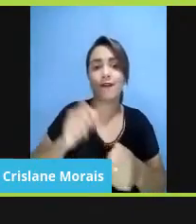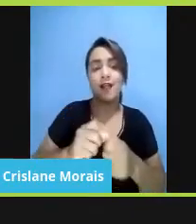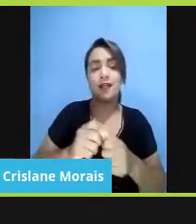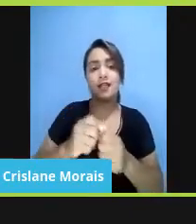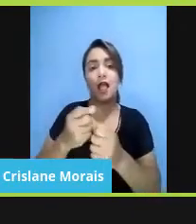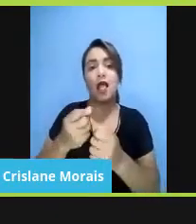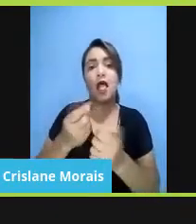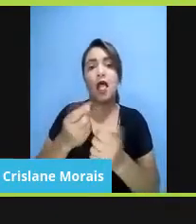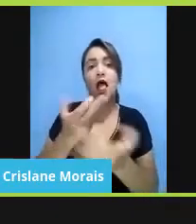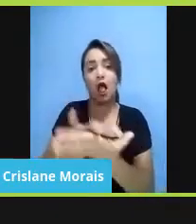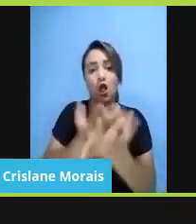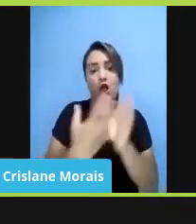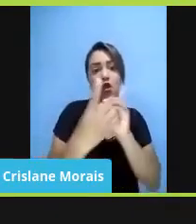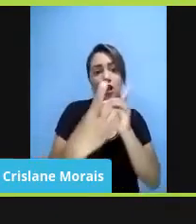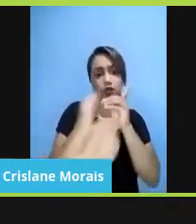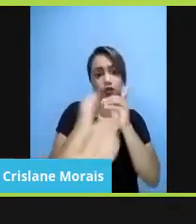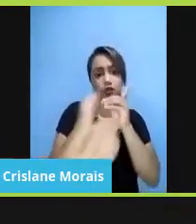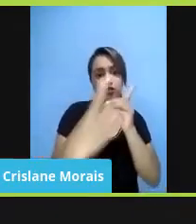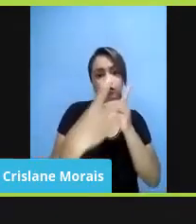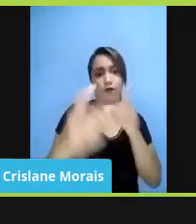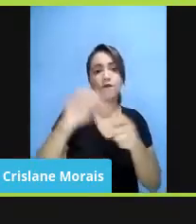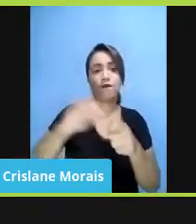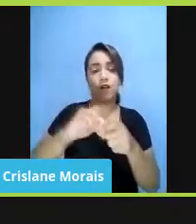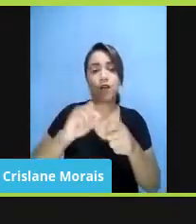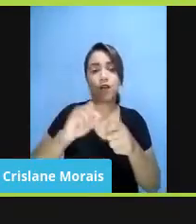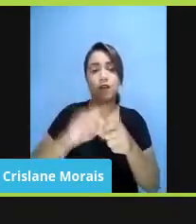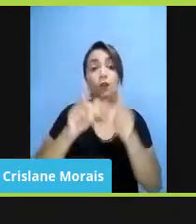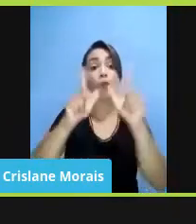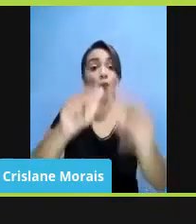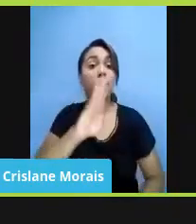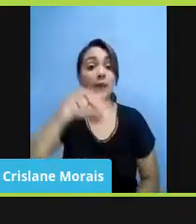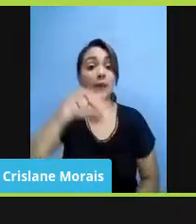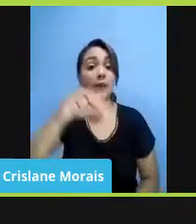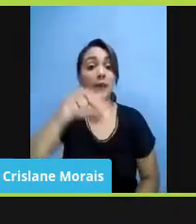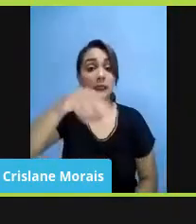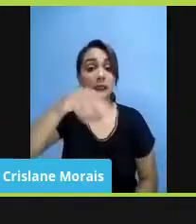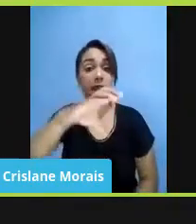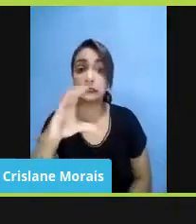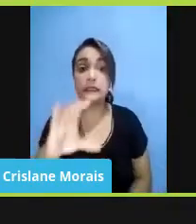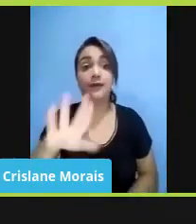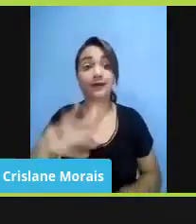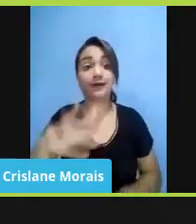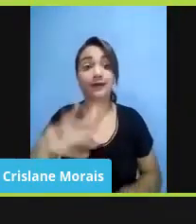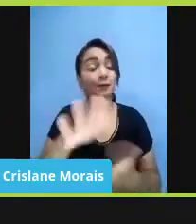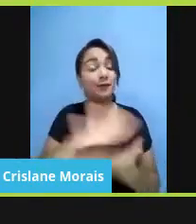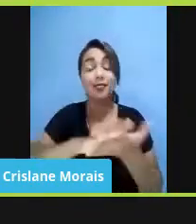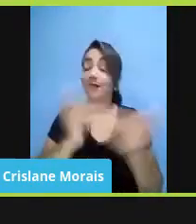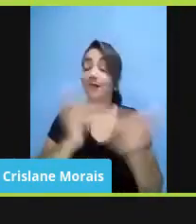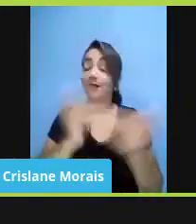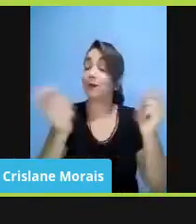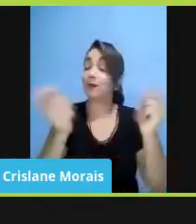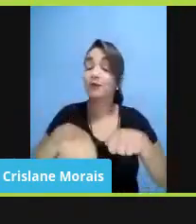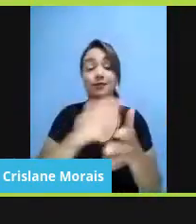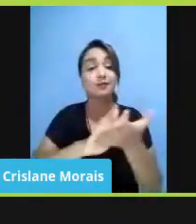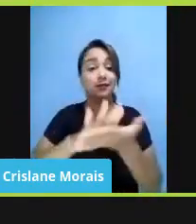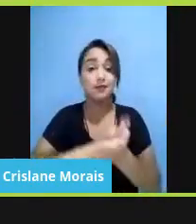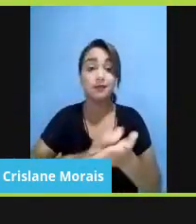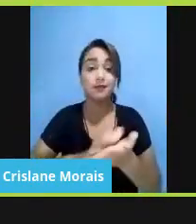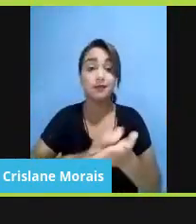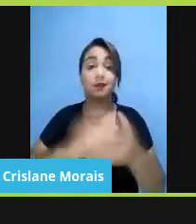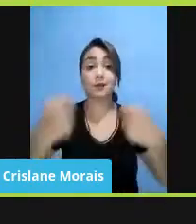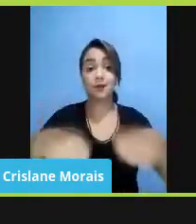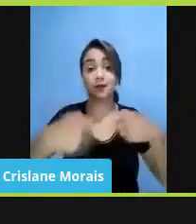base nacional como curricular, enfim, nada disso é possível, então, sem completado o ciclo